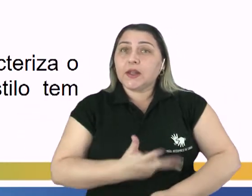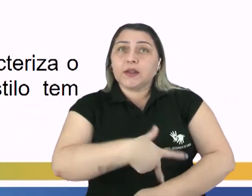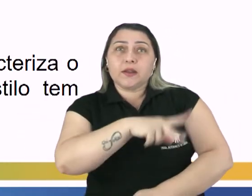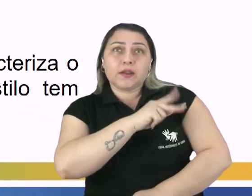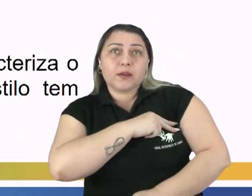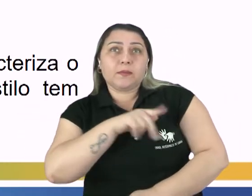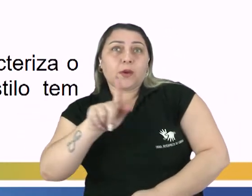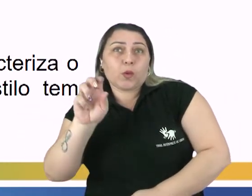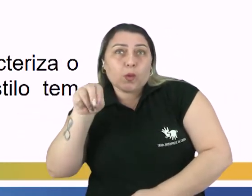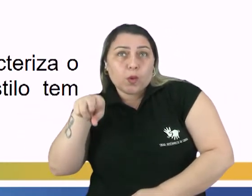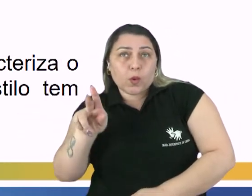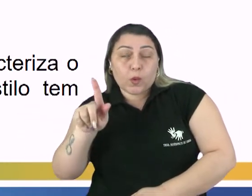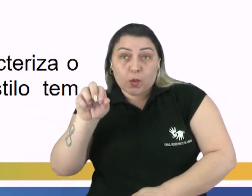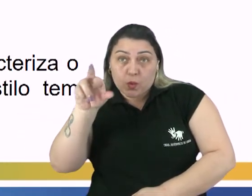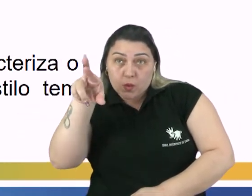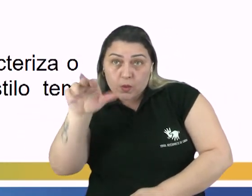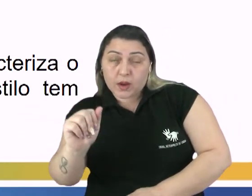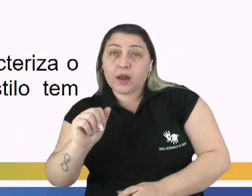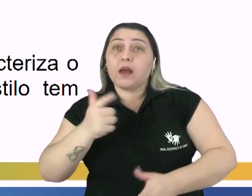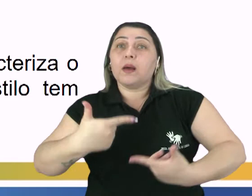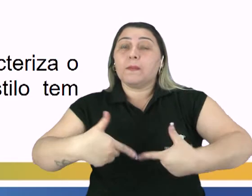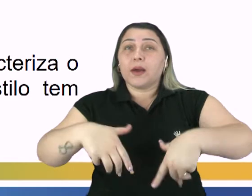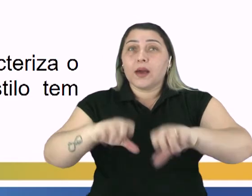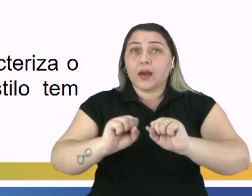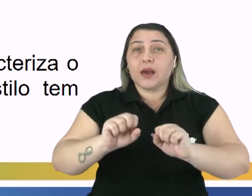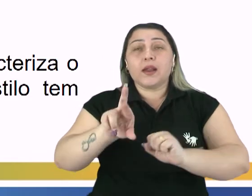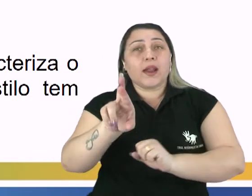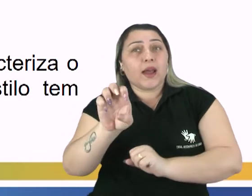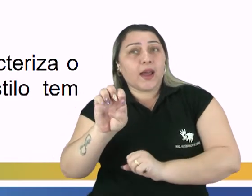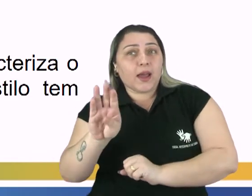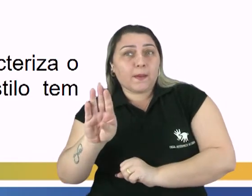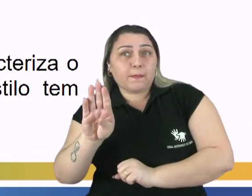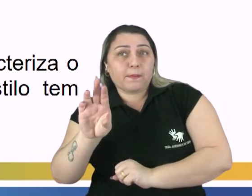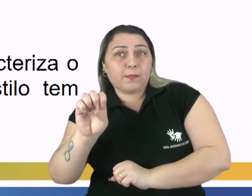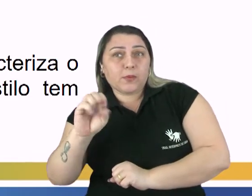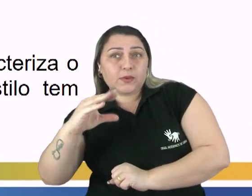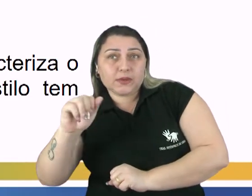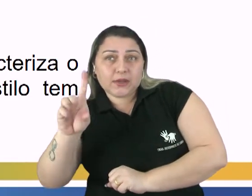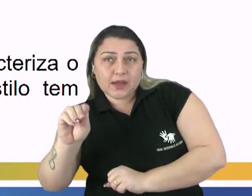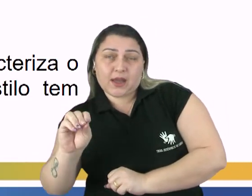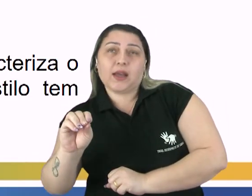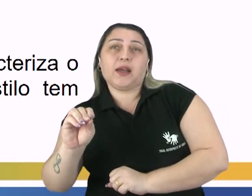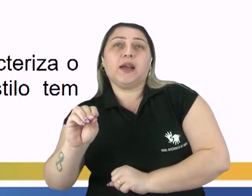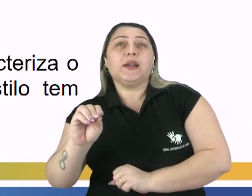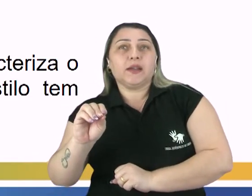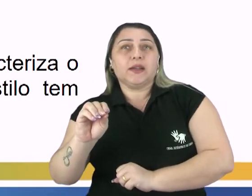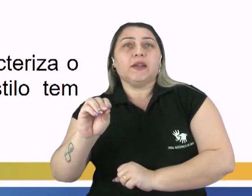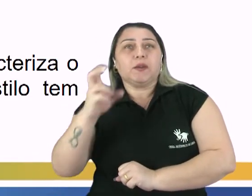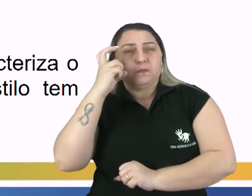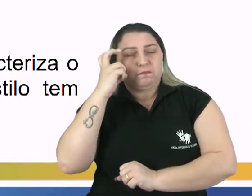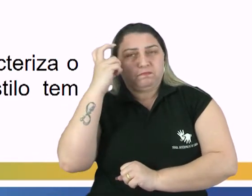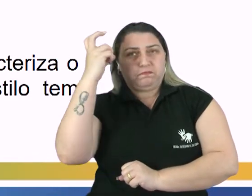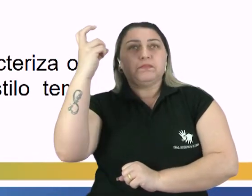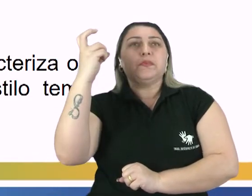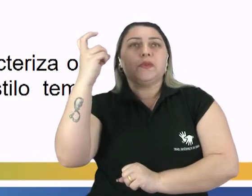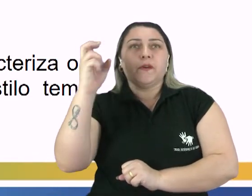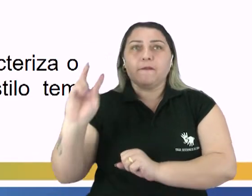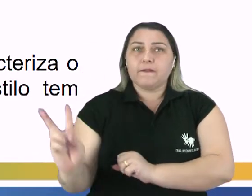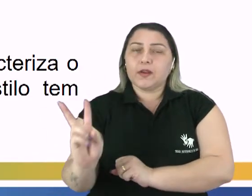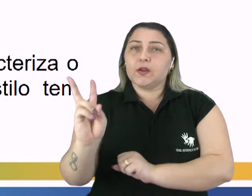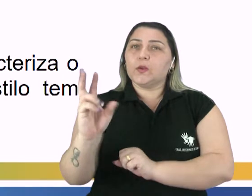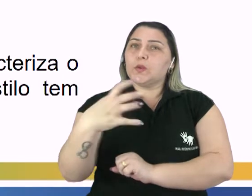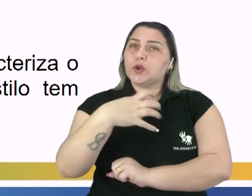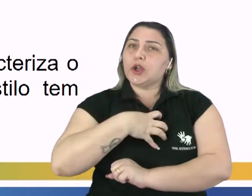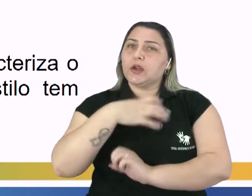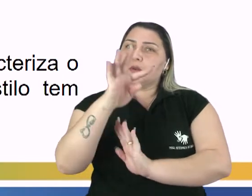espanhol Góngora, e é marcado pela linguagem rebuscada, ornamental, culta, valorizando a forma do texto.